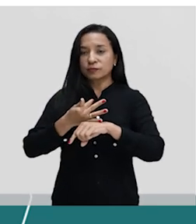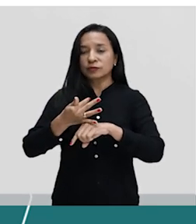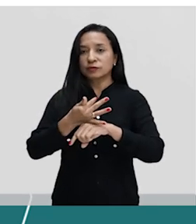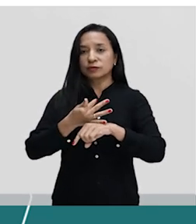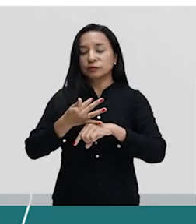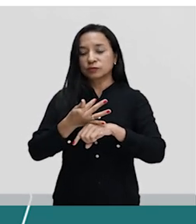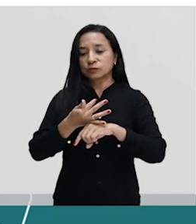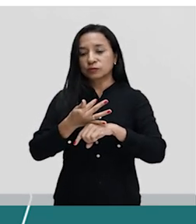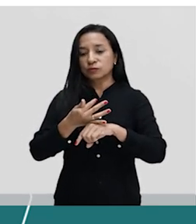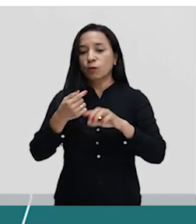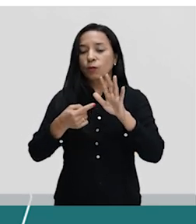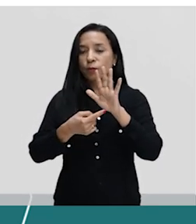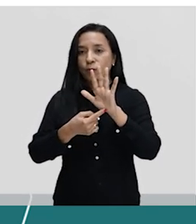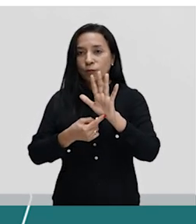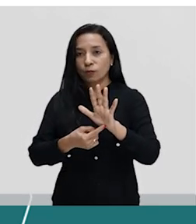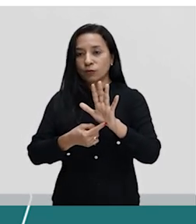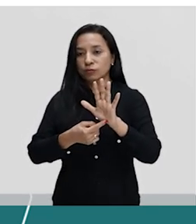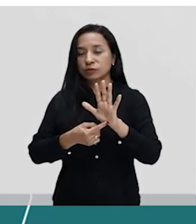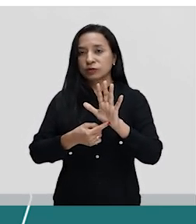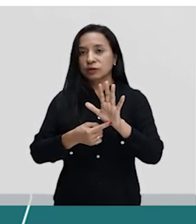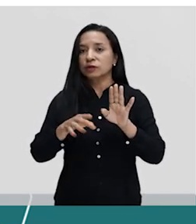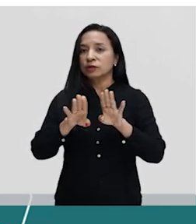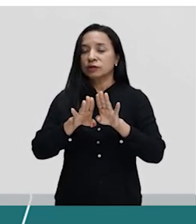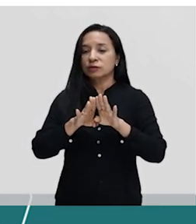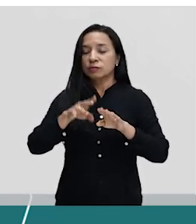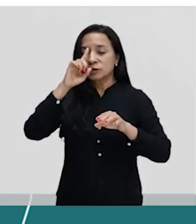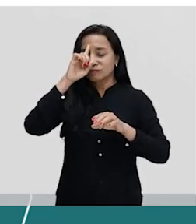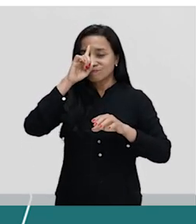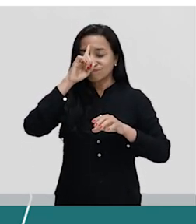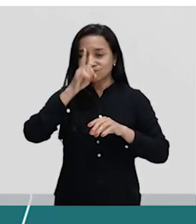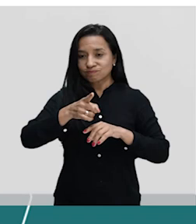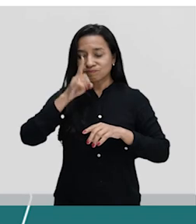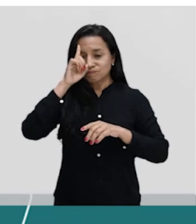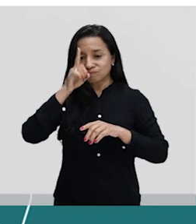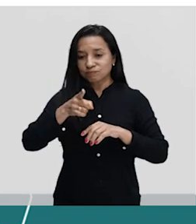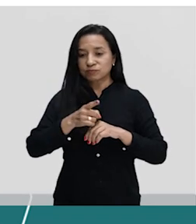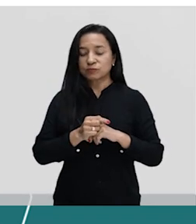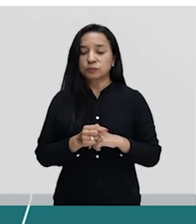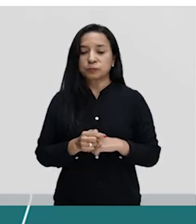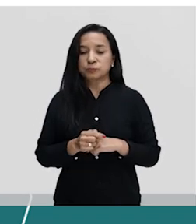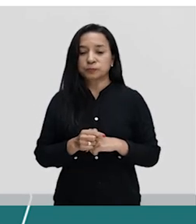Então, expressar ordens, expressar ordens. Por